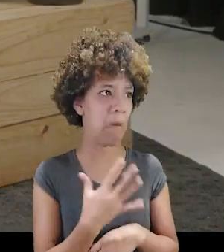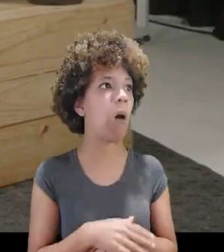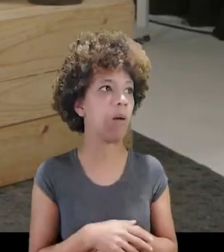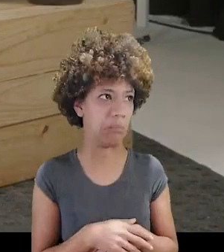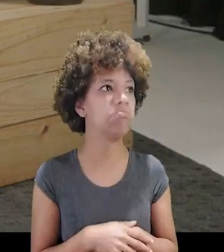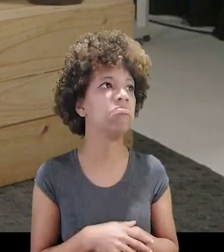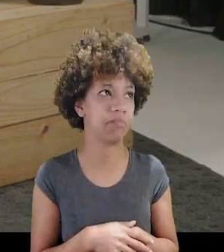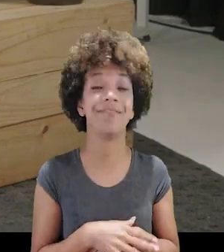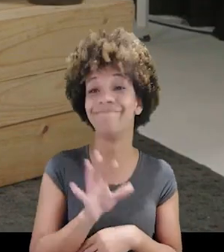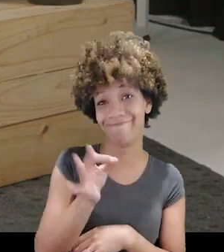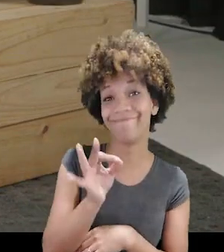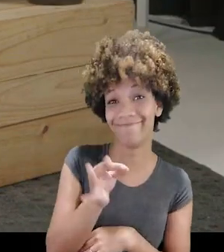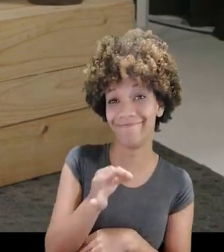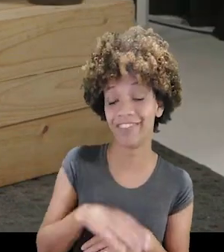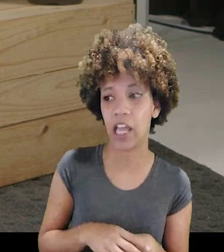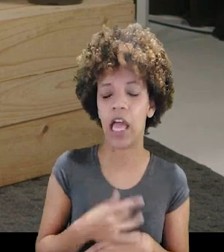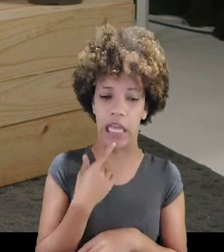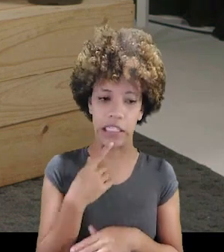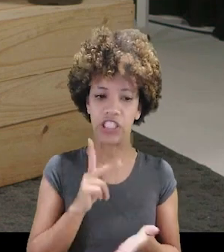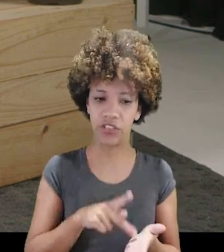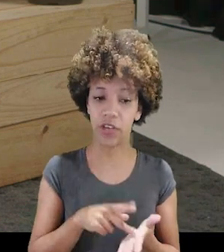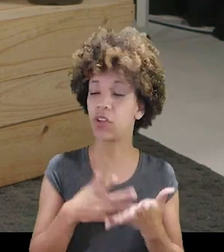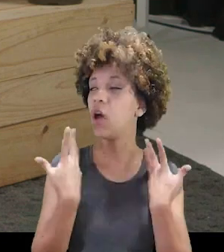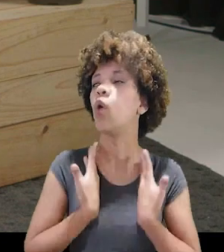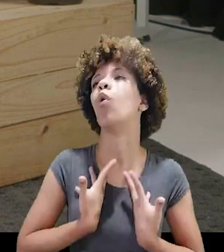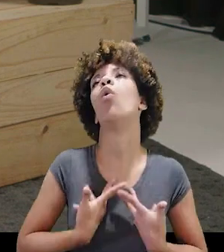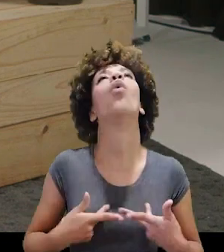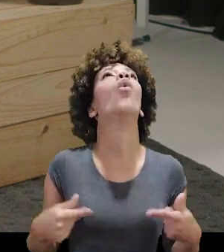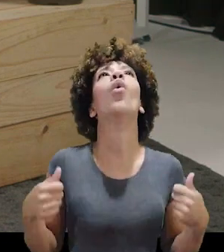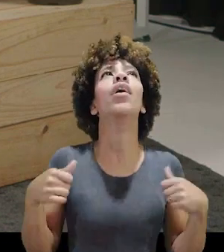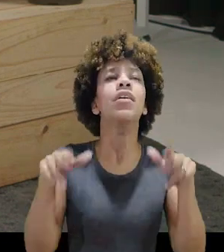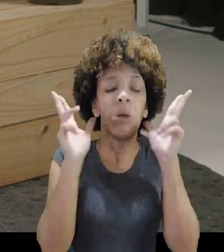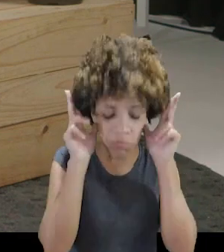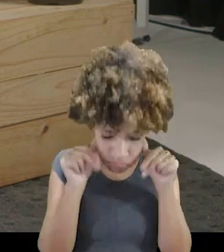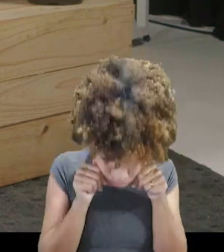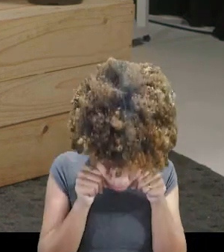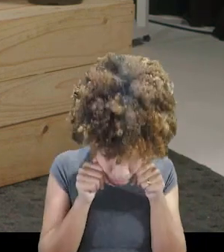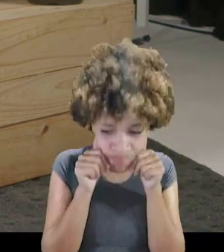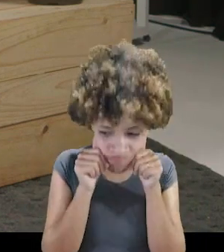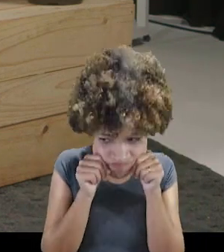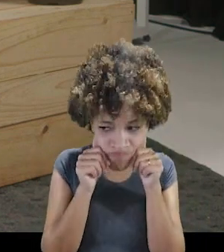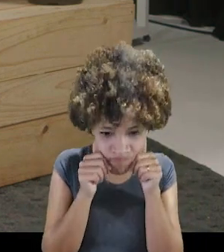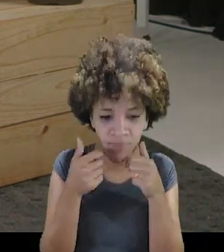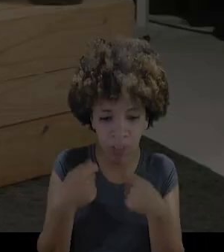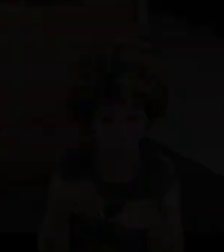é boa mesmo, né? Ela é boa. Exatamente. Aí, na conclusão, eu falava, não, realmente, saía de lá com as minhas orelhinhas baixas e fazia o que eu deveria fazer.